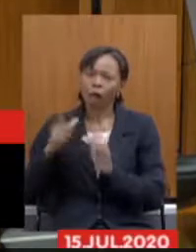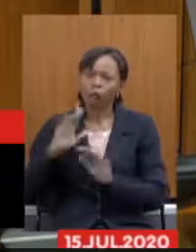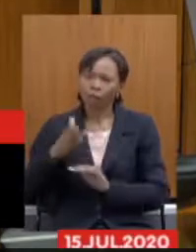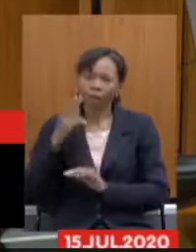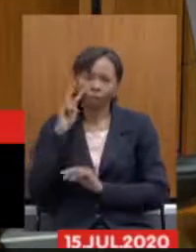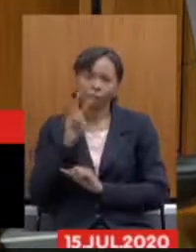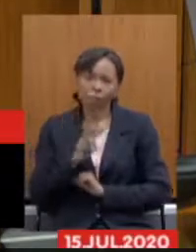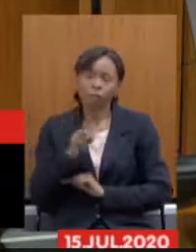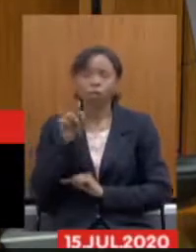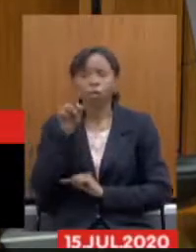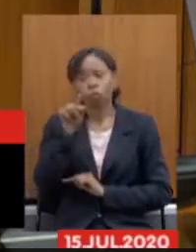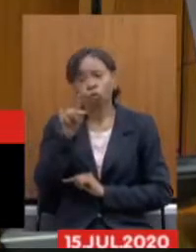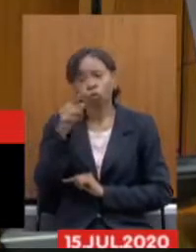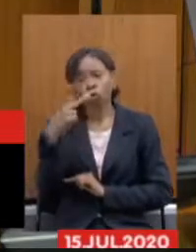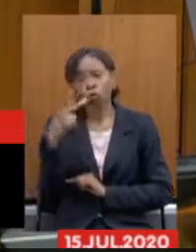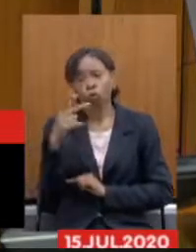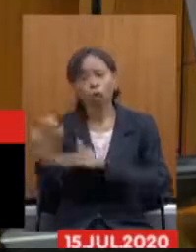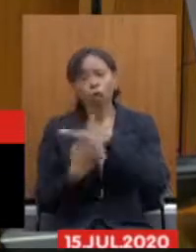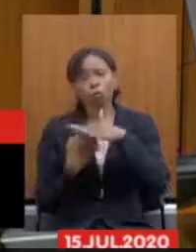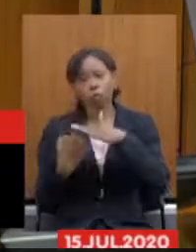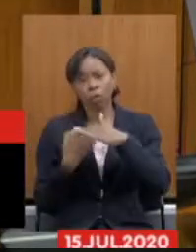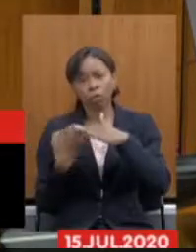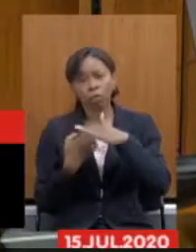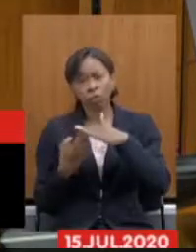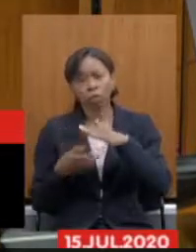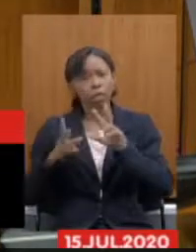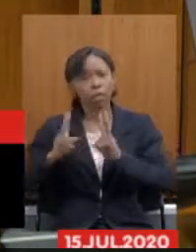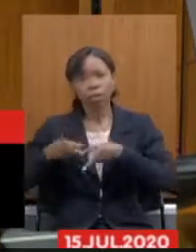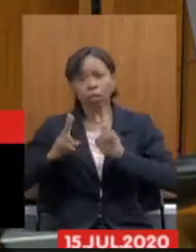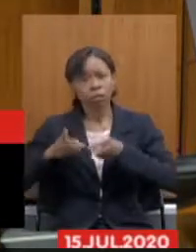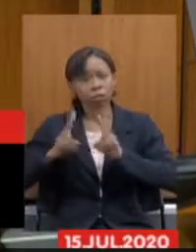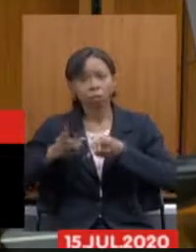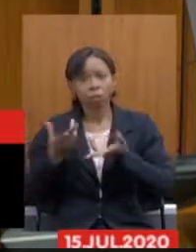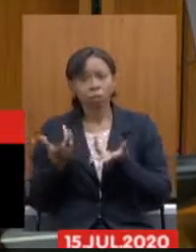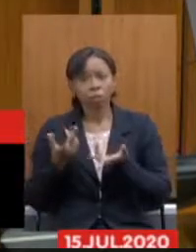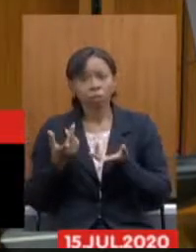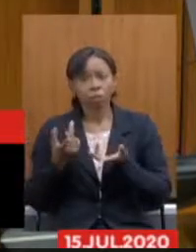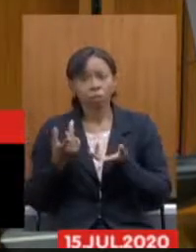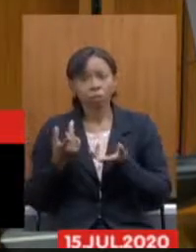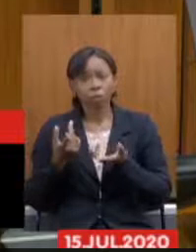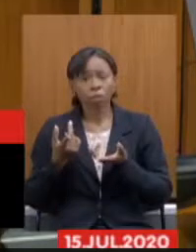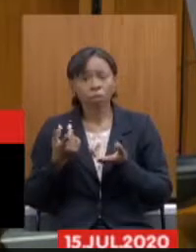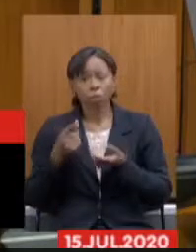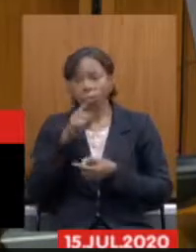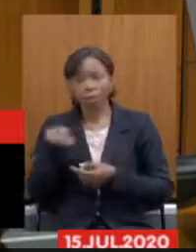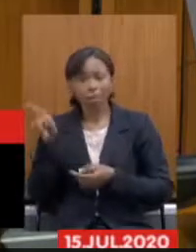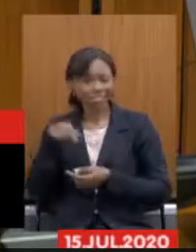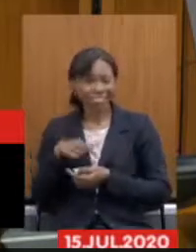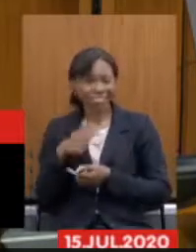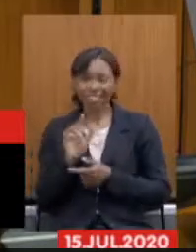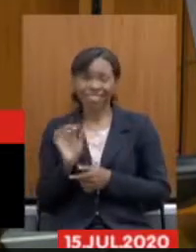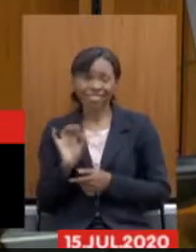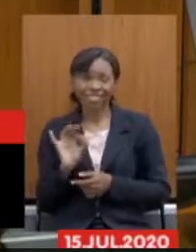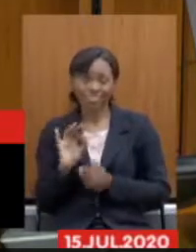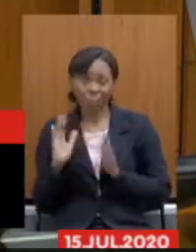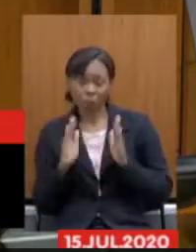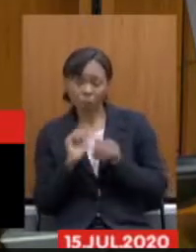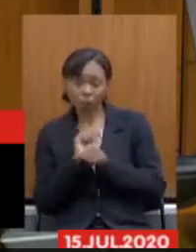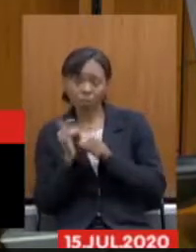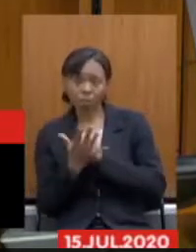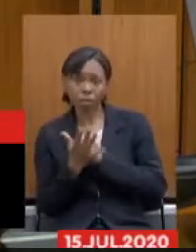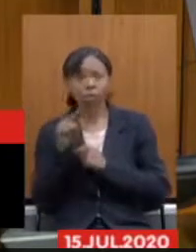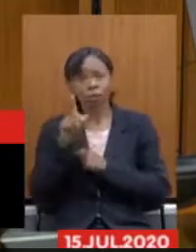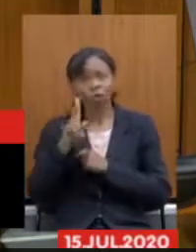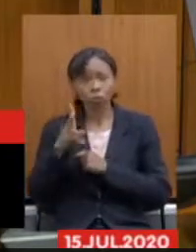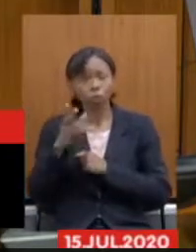sua financeira que não suspendeu em momento nenhum na pandemia você está falando que nós estamos falando aqui da nossa defesa em